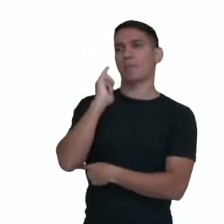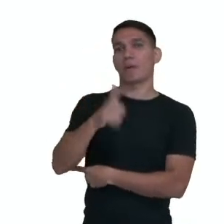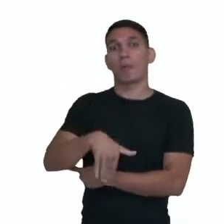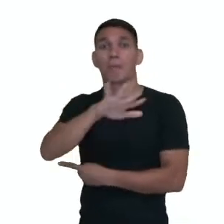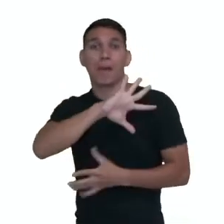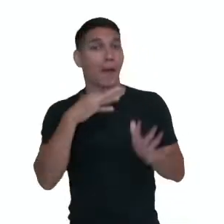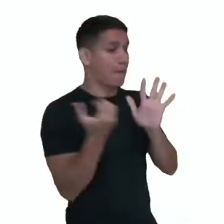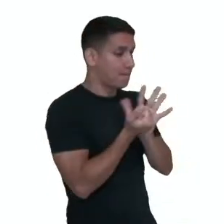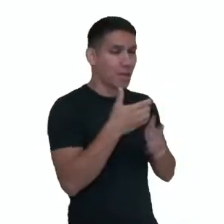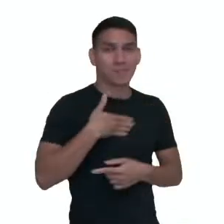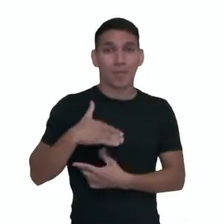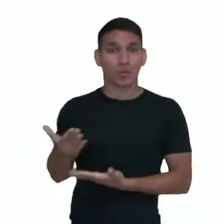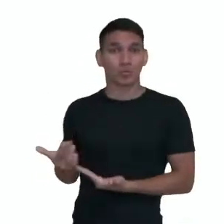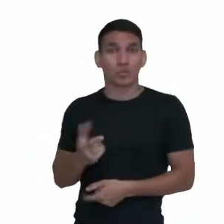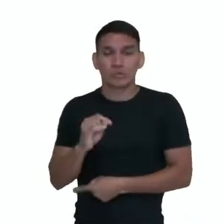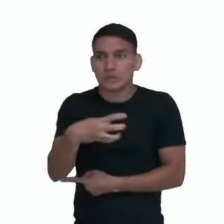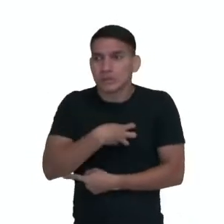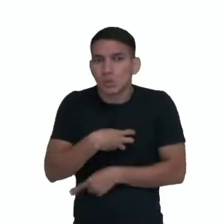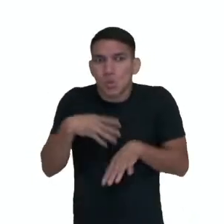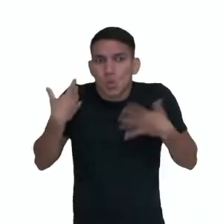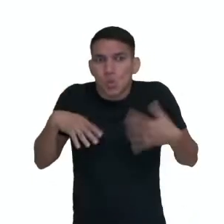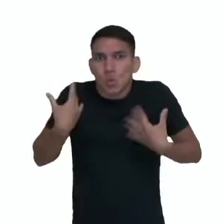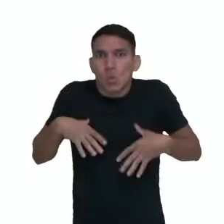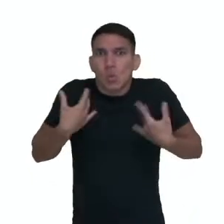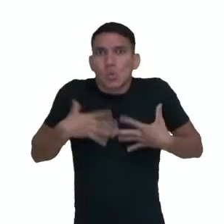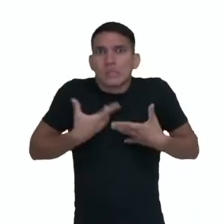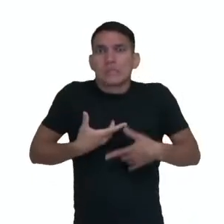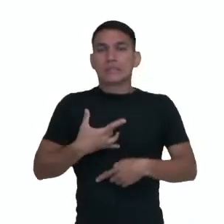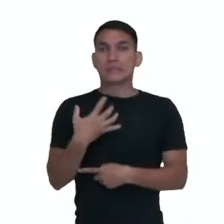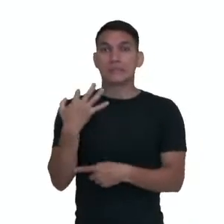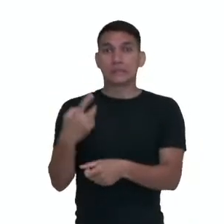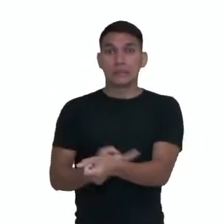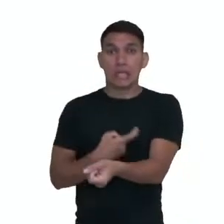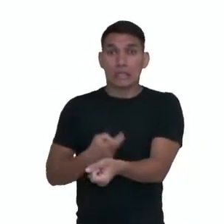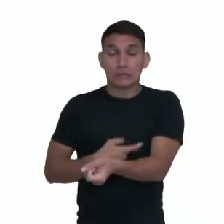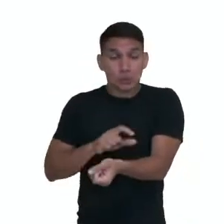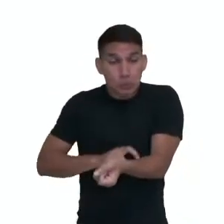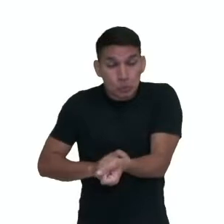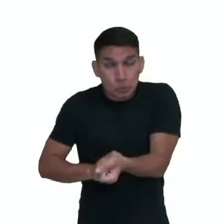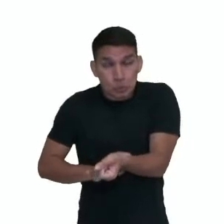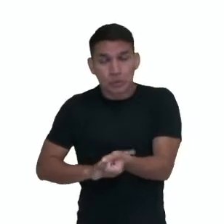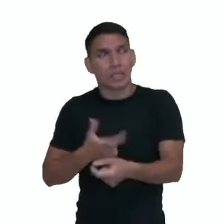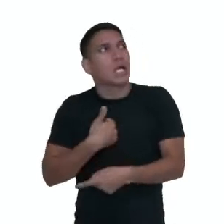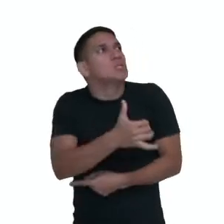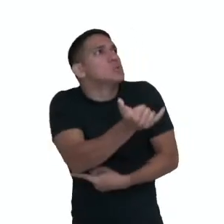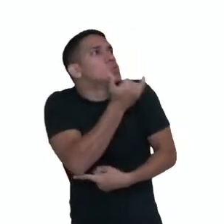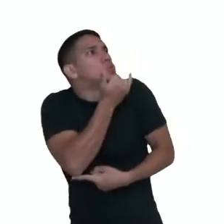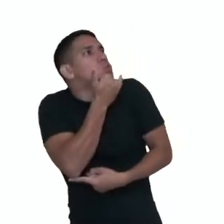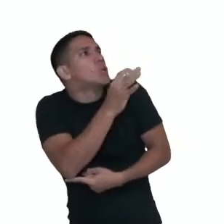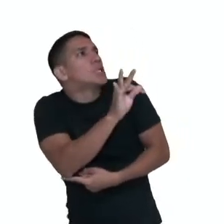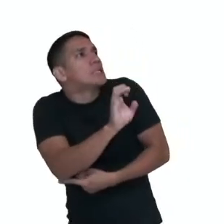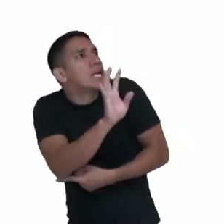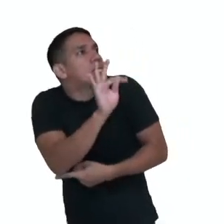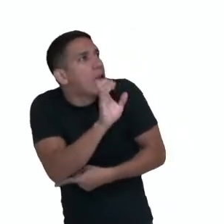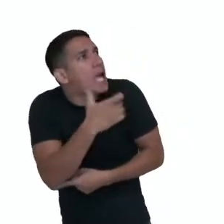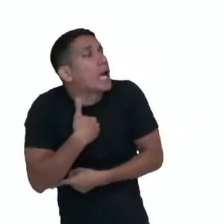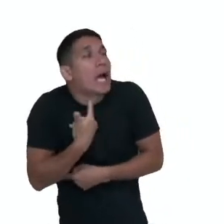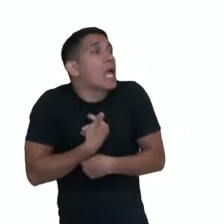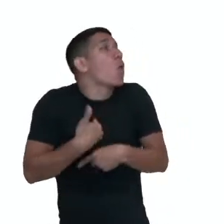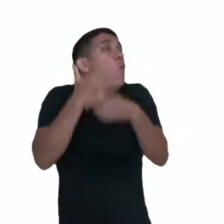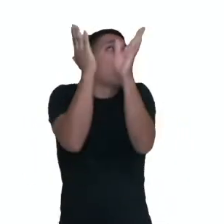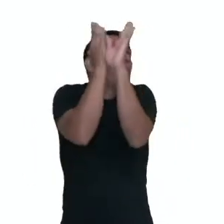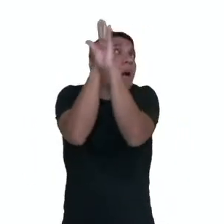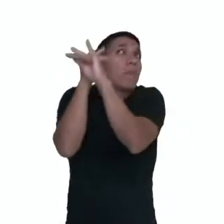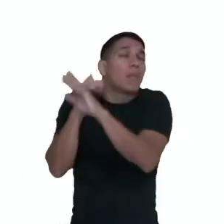minha adolescência. Sinto um frio na espinha e balbucio. Desculpe, Dona Teteca, eu me distraí.